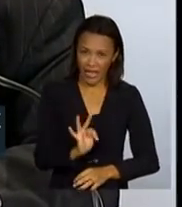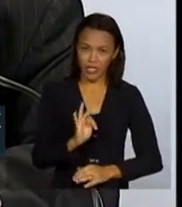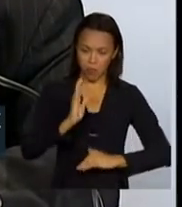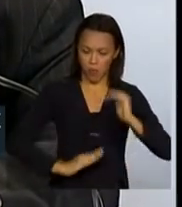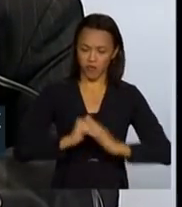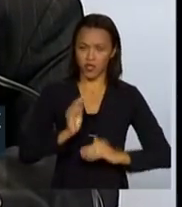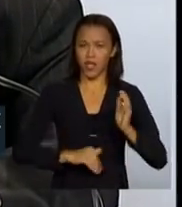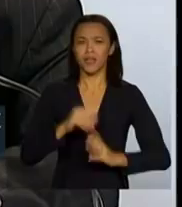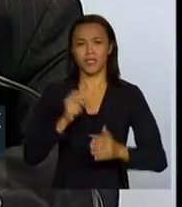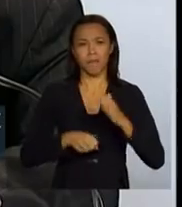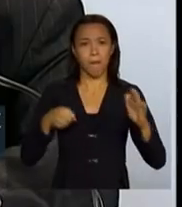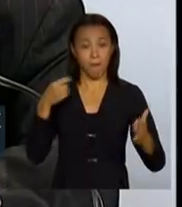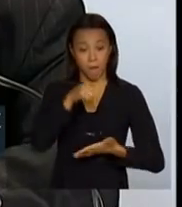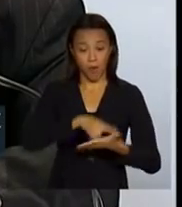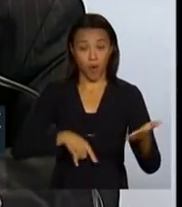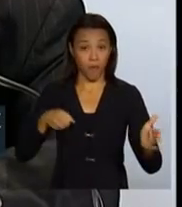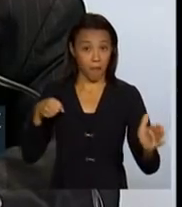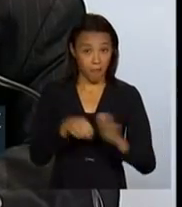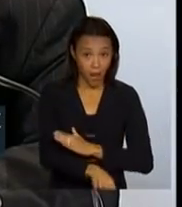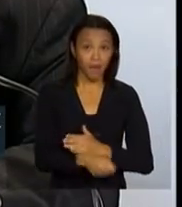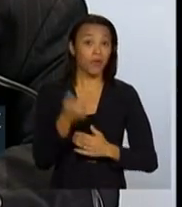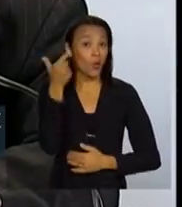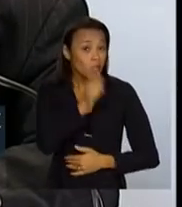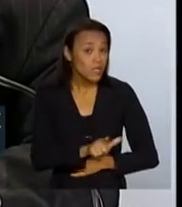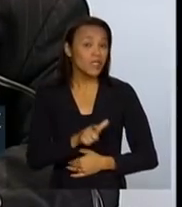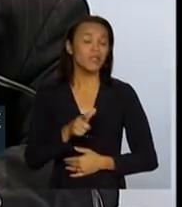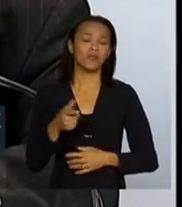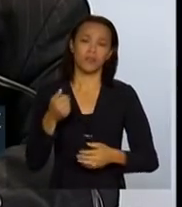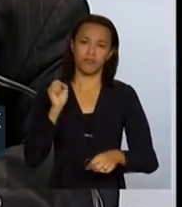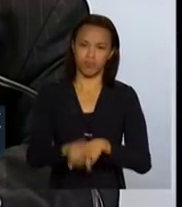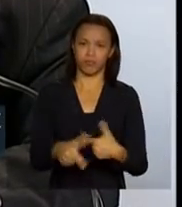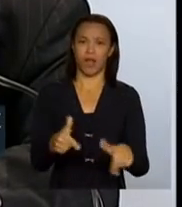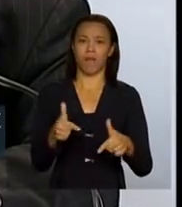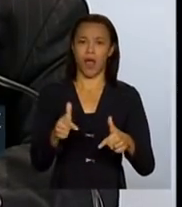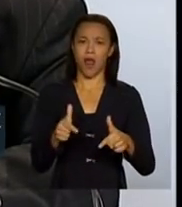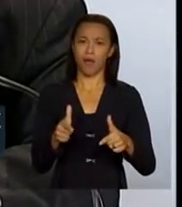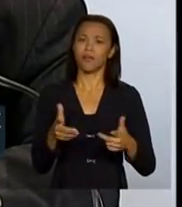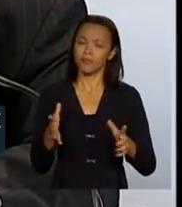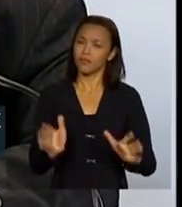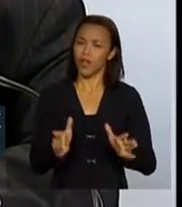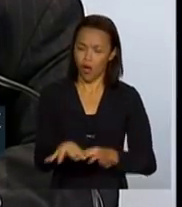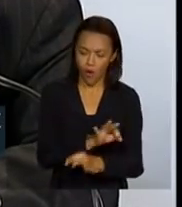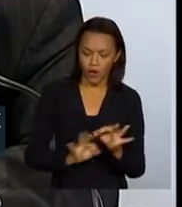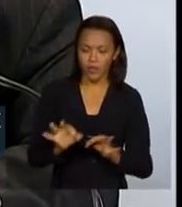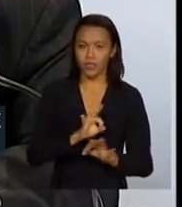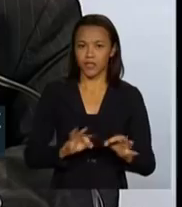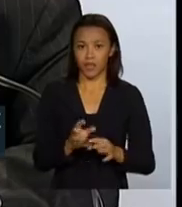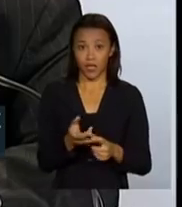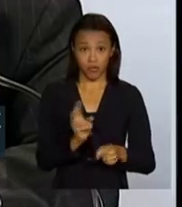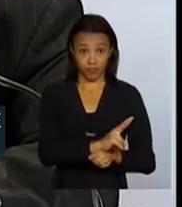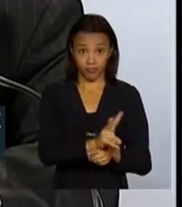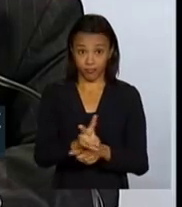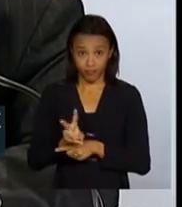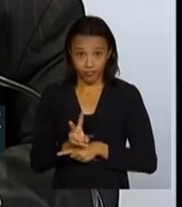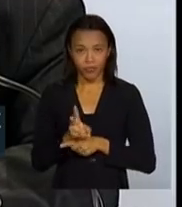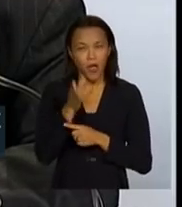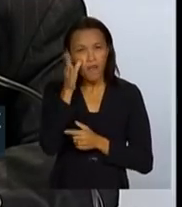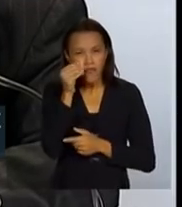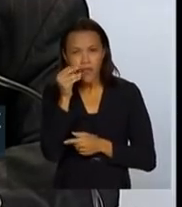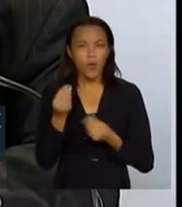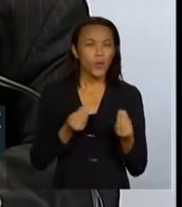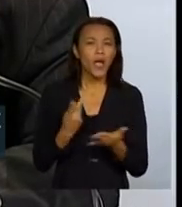que fizeram um concurso recentemente, voltadas para poder pilotar, organizar e fazer o